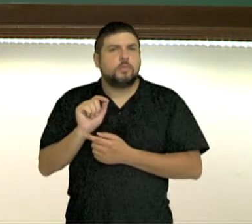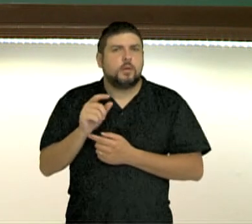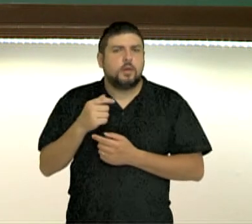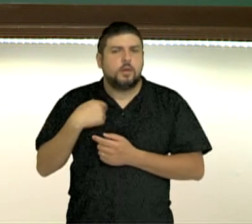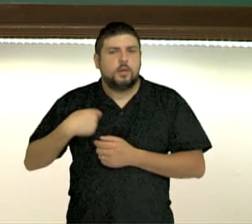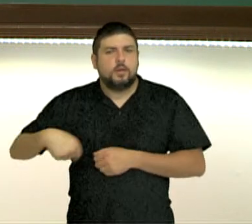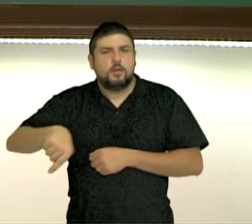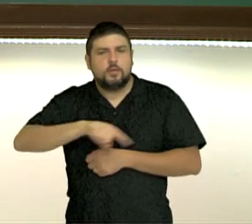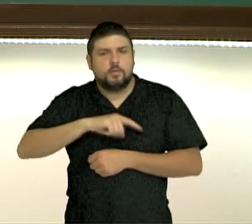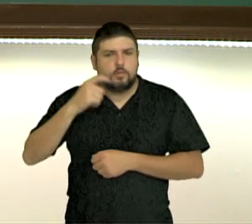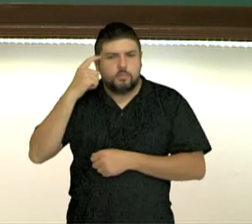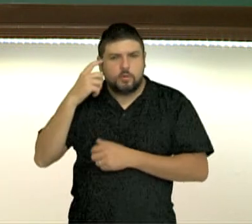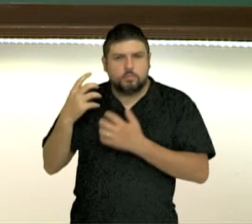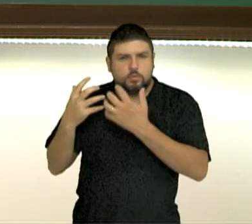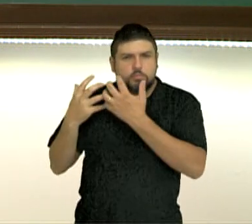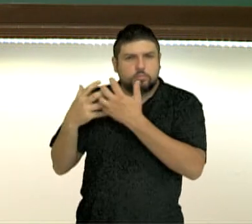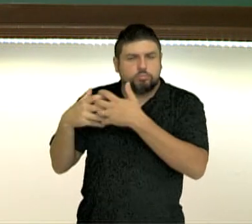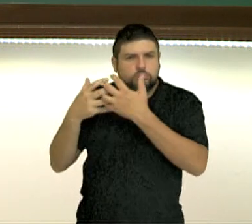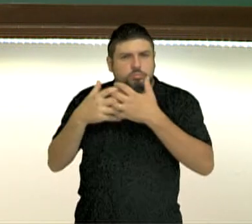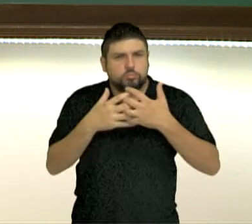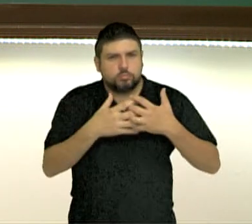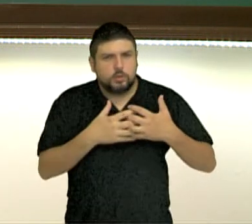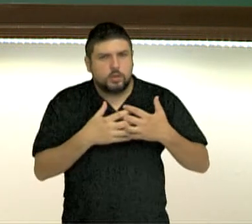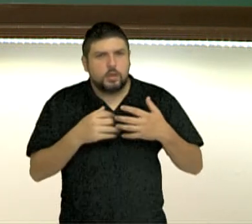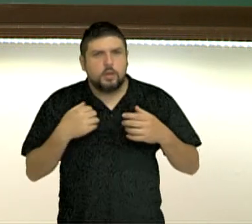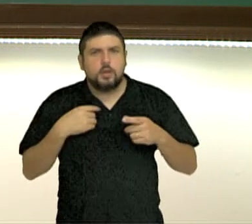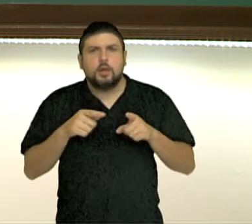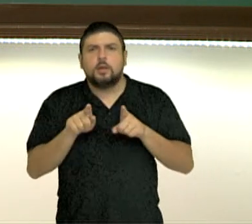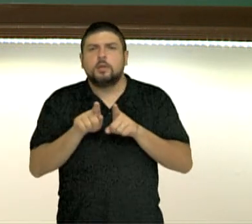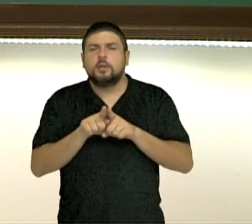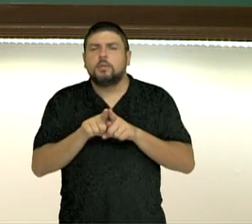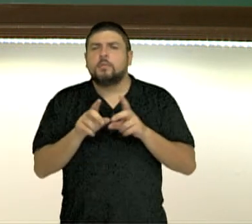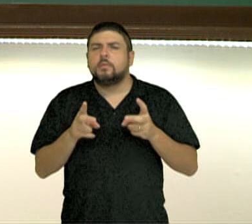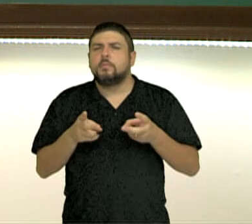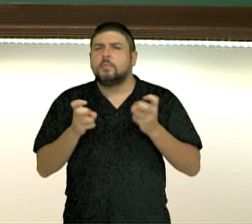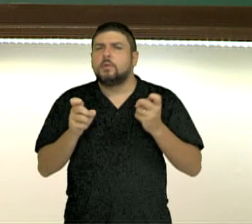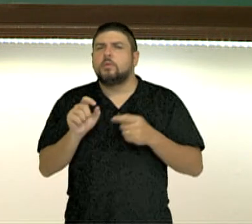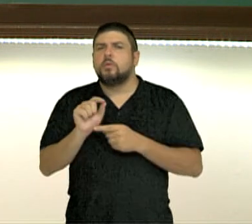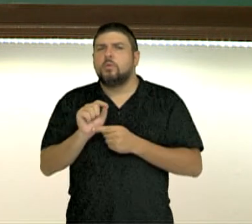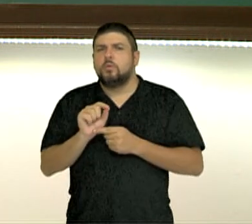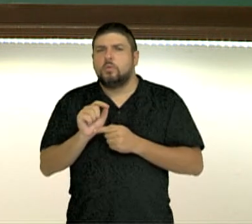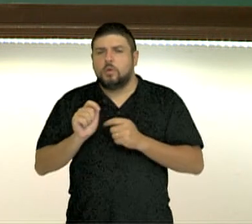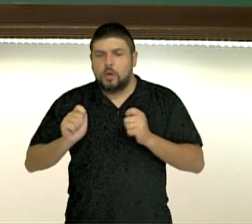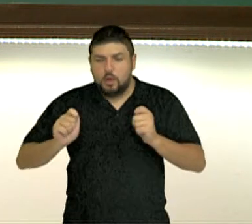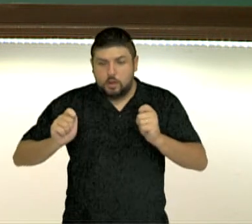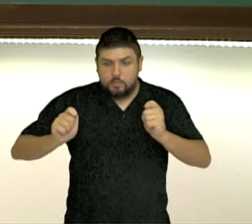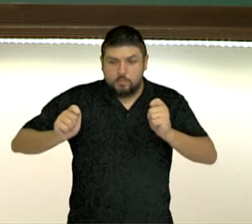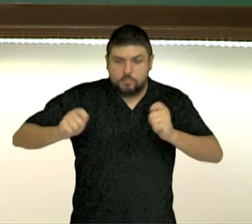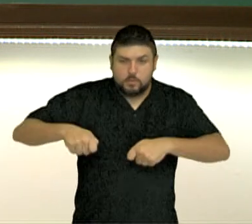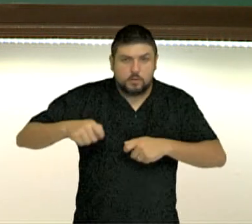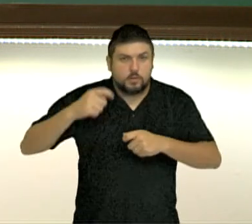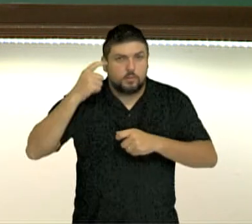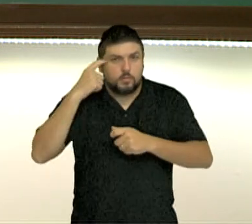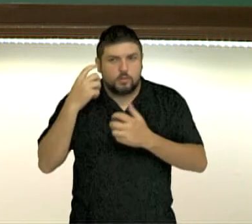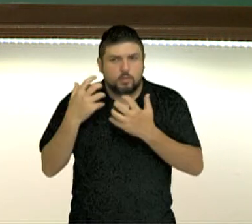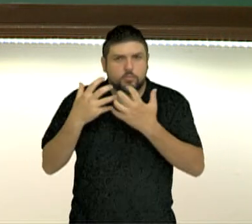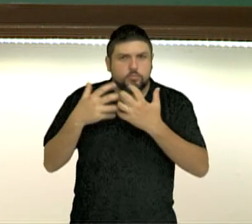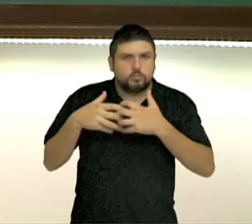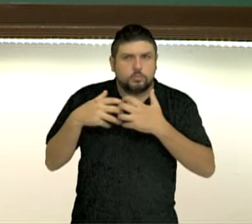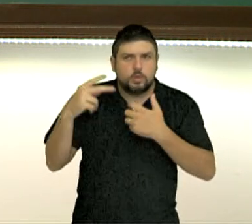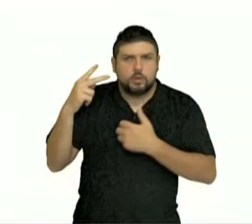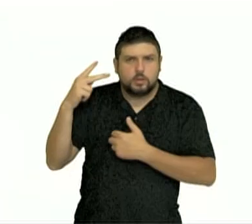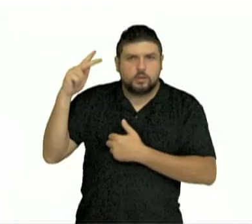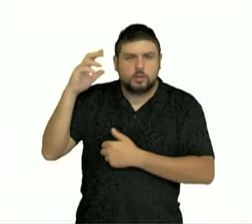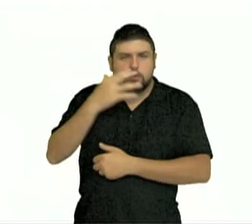sobre metafísica. E devemos perceber que toda a possibilidade das reflexões aristotélicas